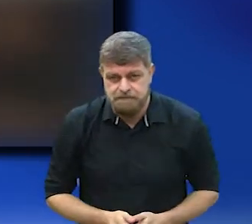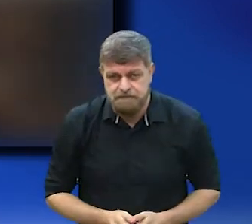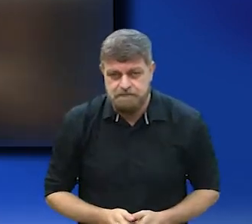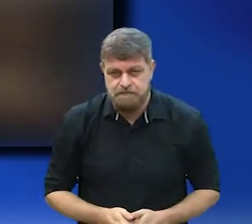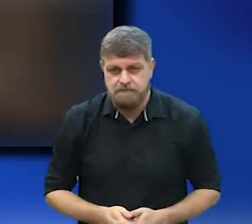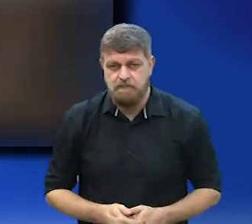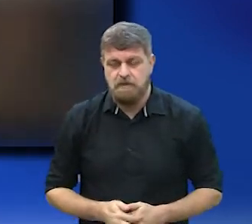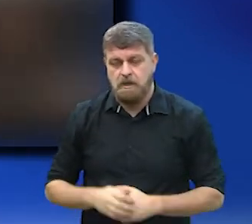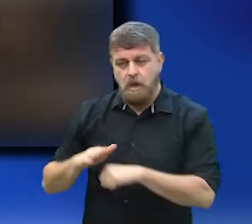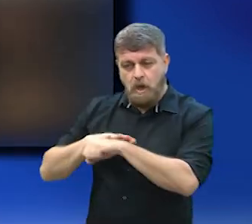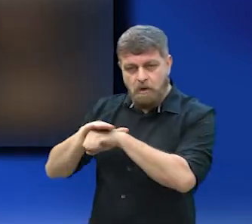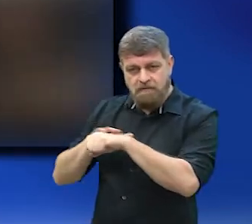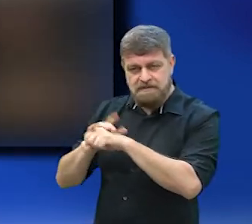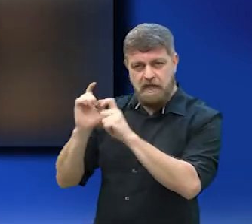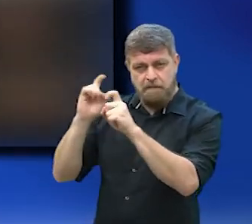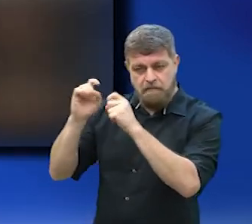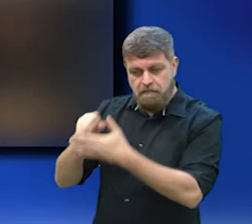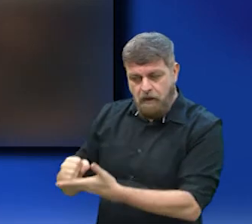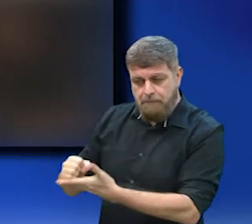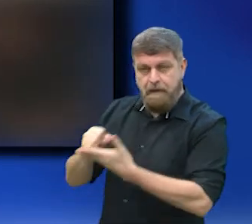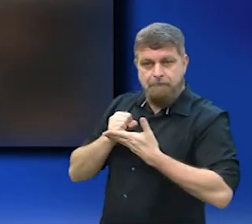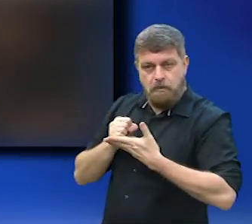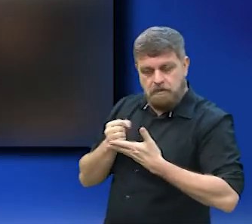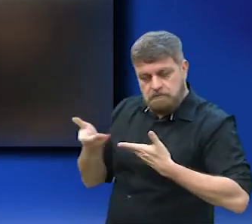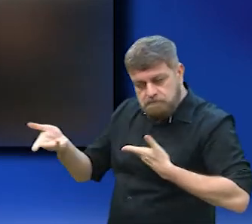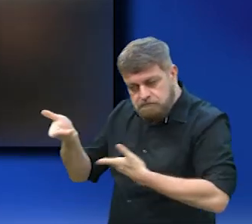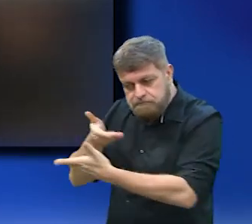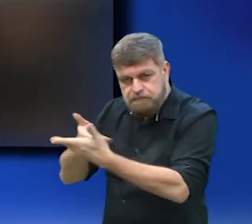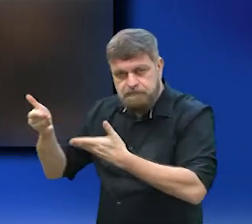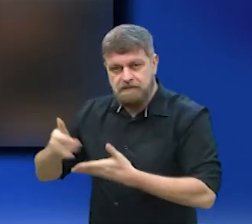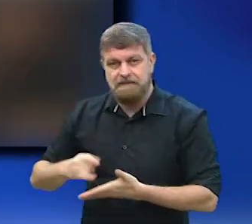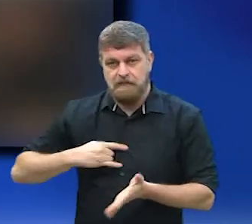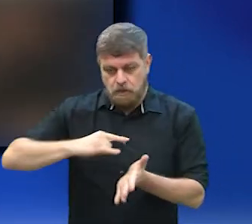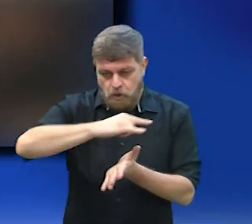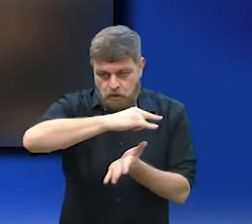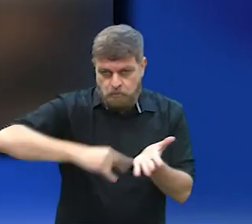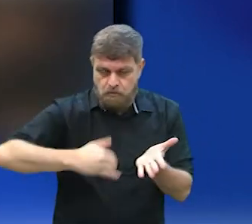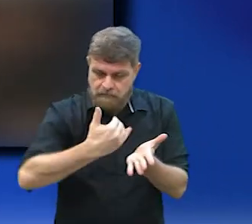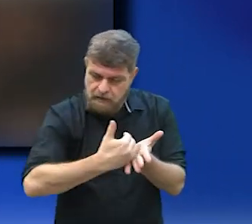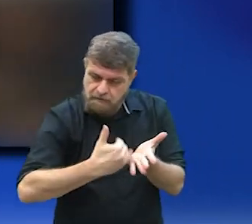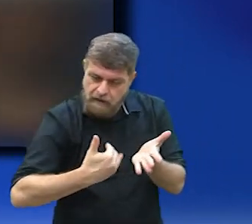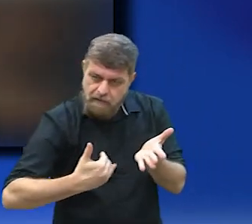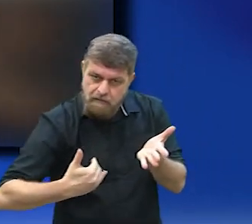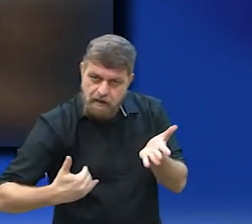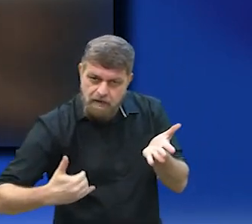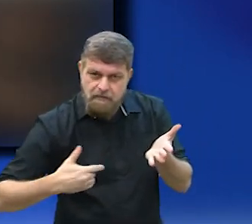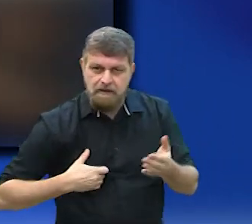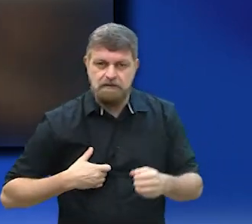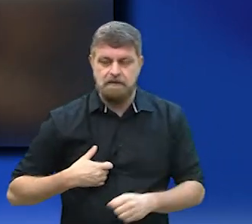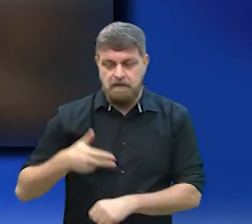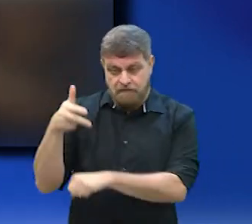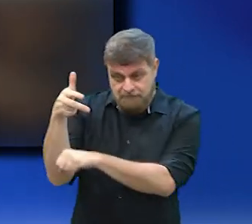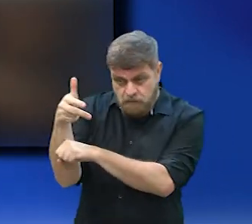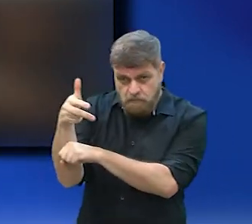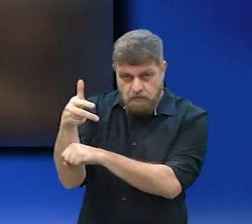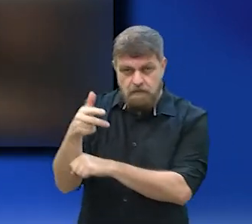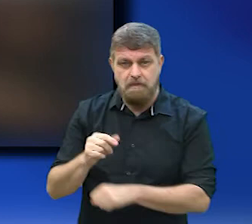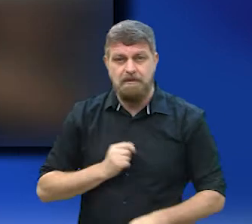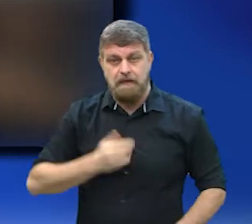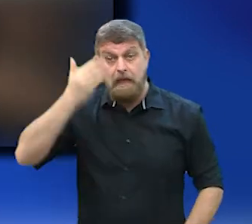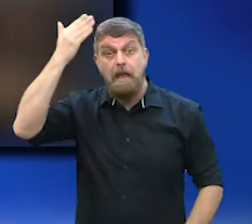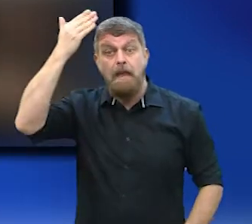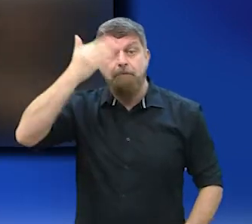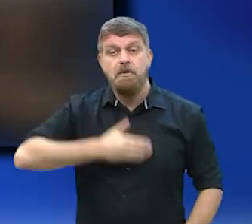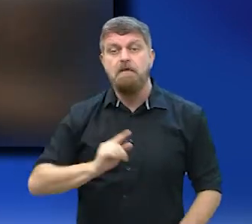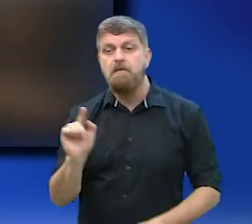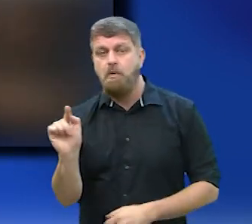Campinas. E lá eu tive o apoio verbal, mas tem documentos através de imagens